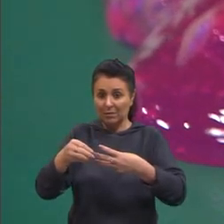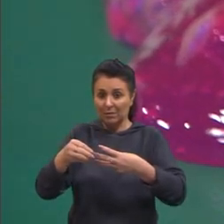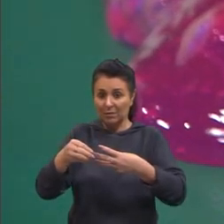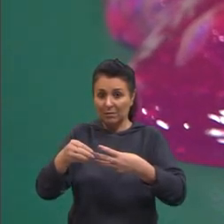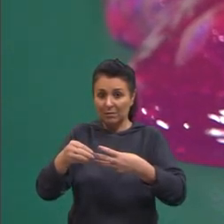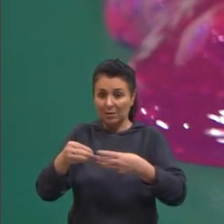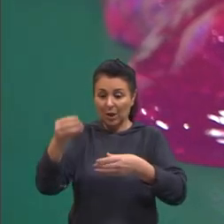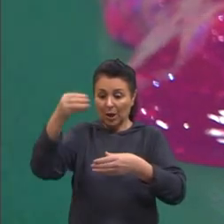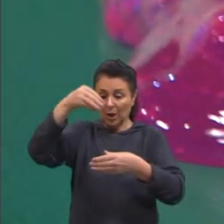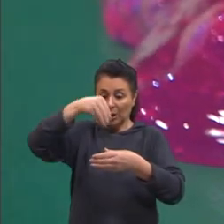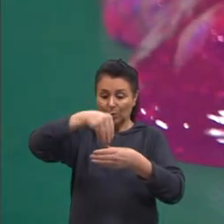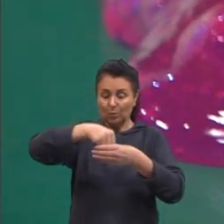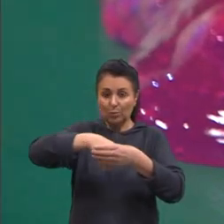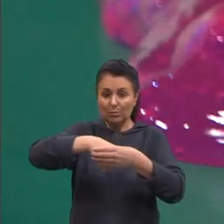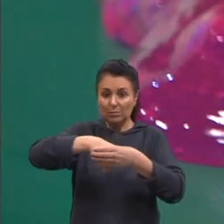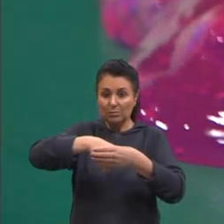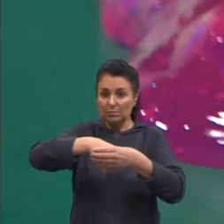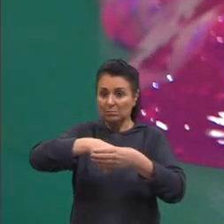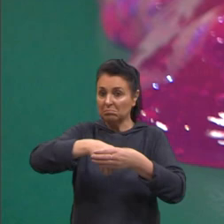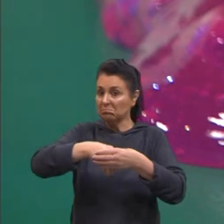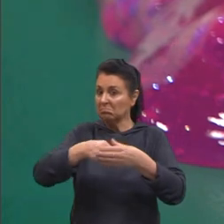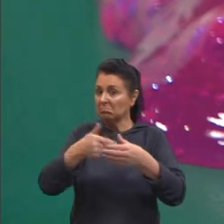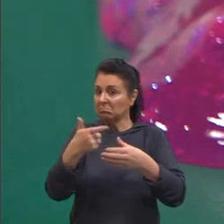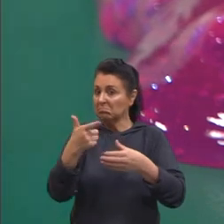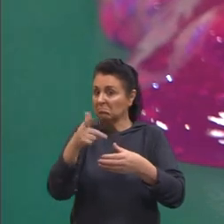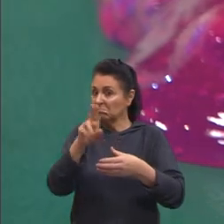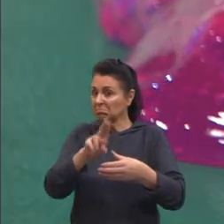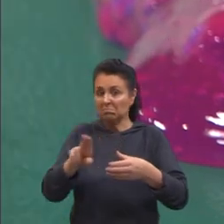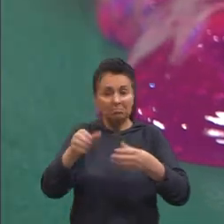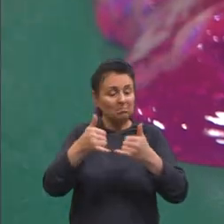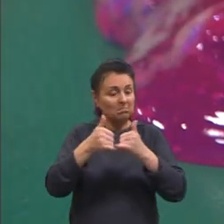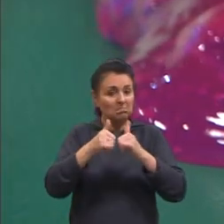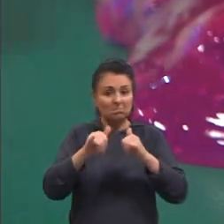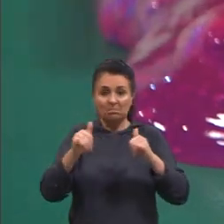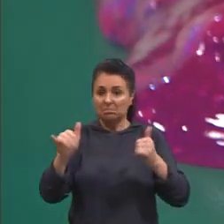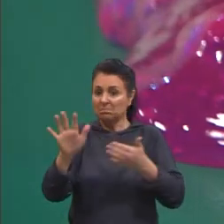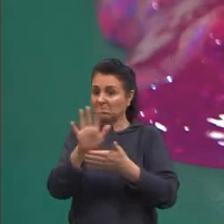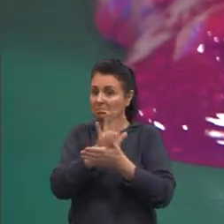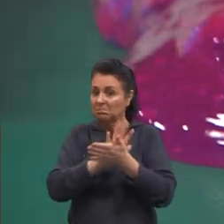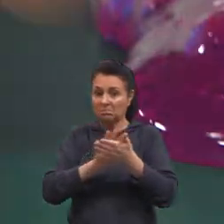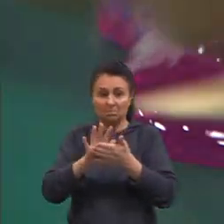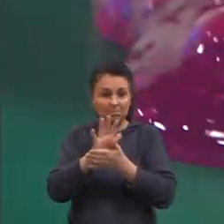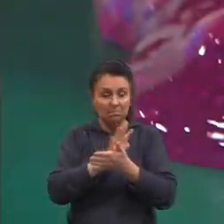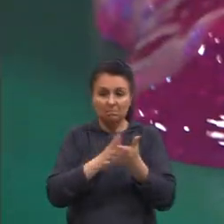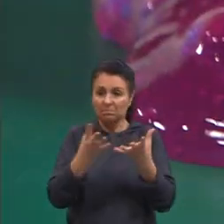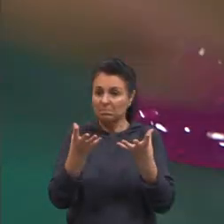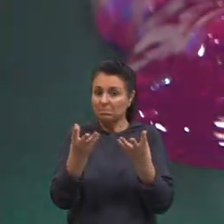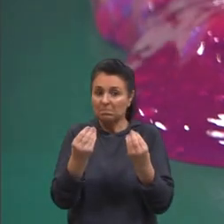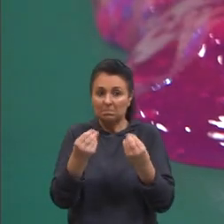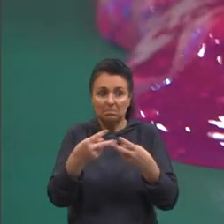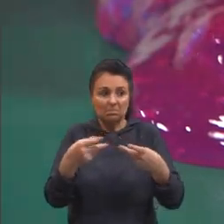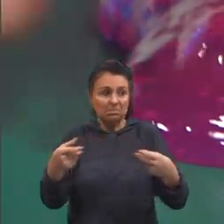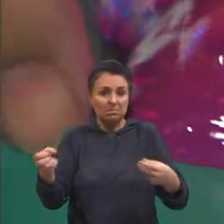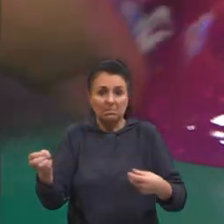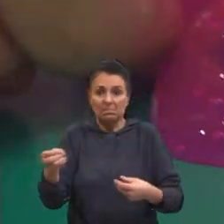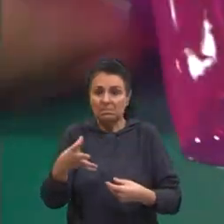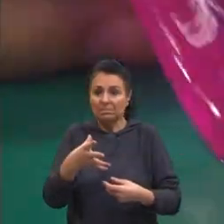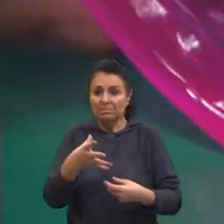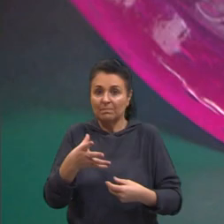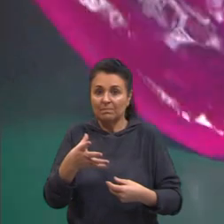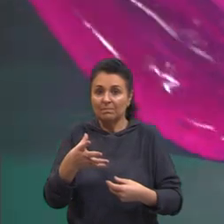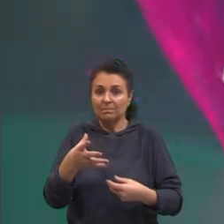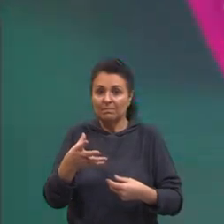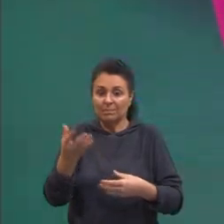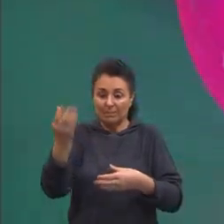Entrou! Sem gasto de energia sem nada de muita novidade, assim, passou pela